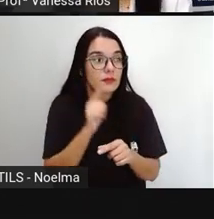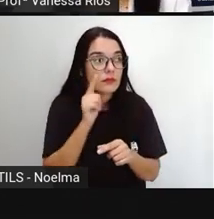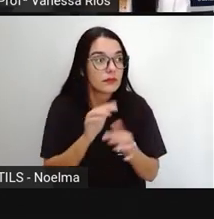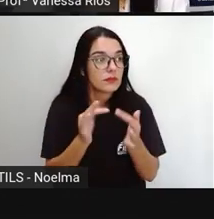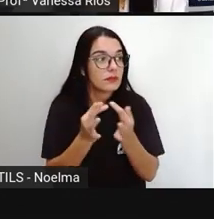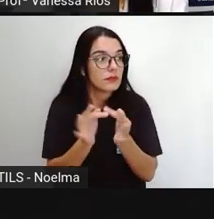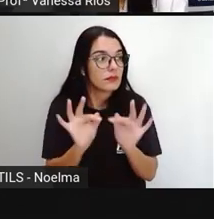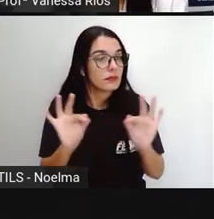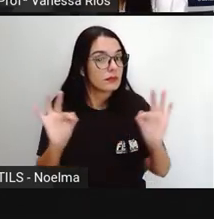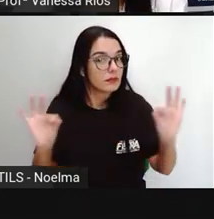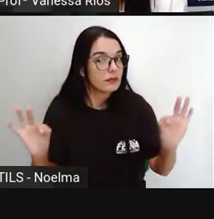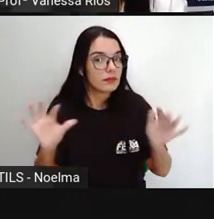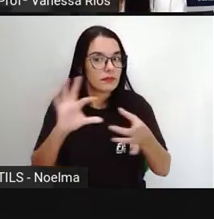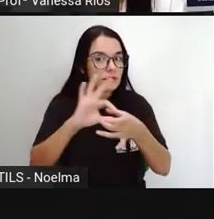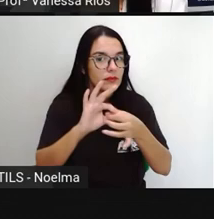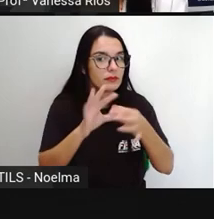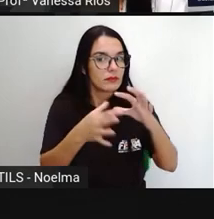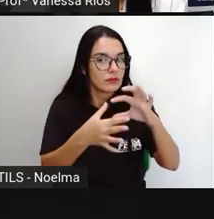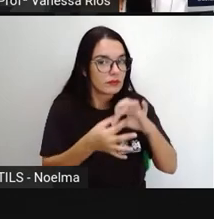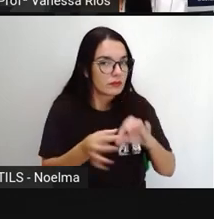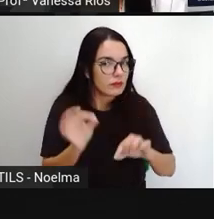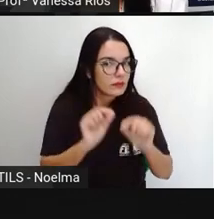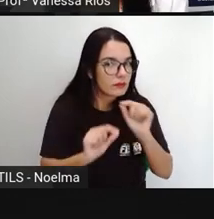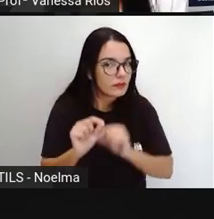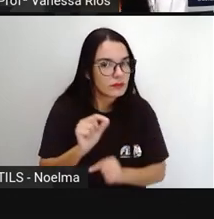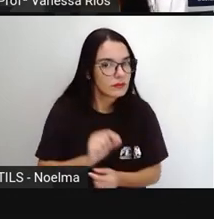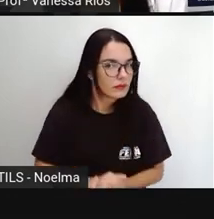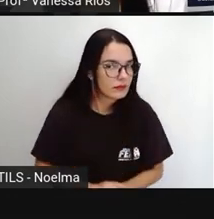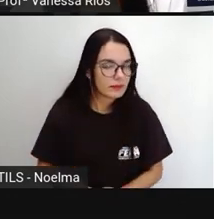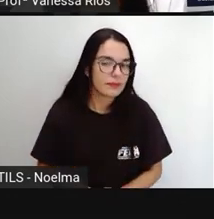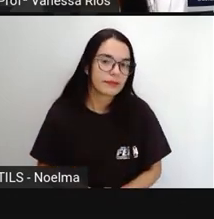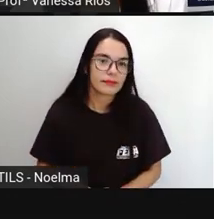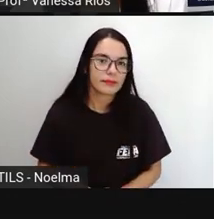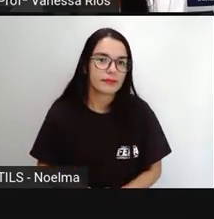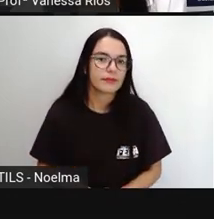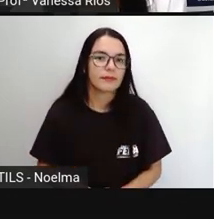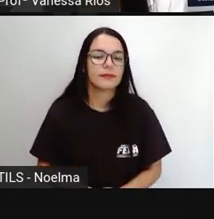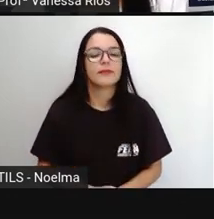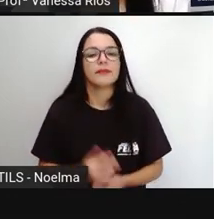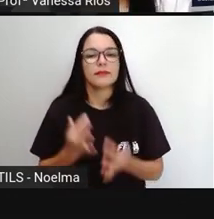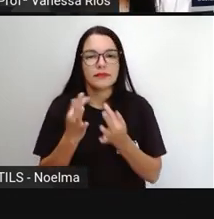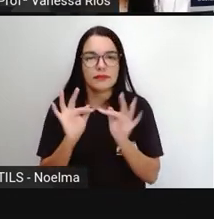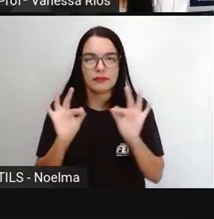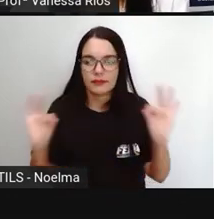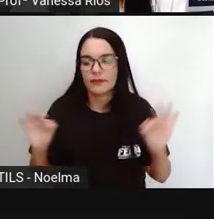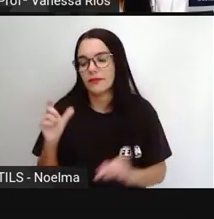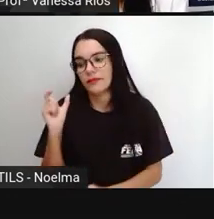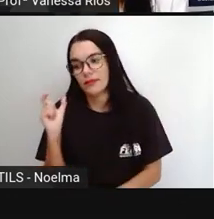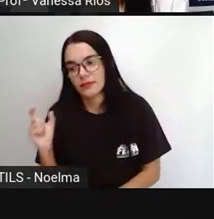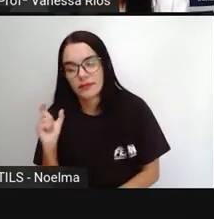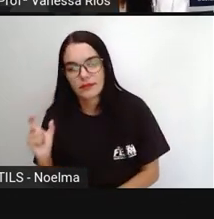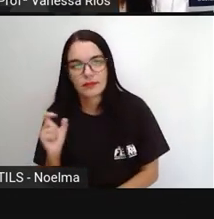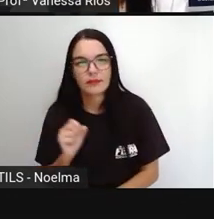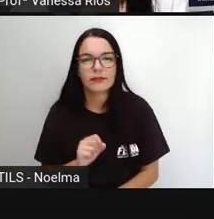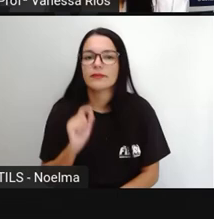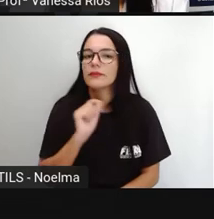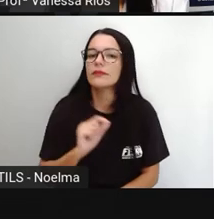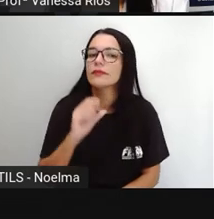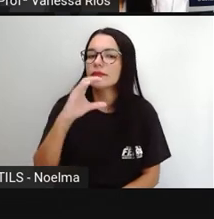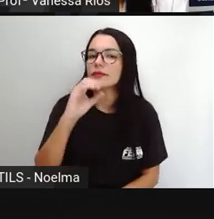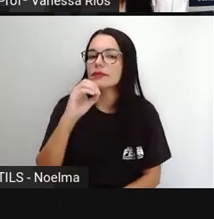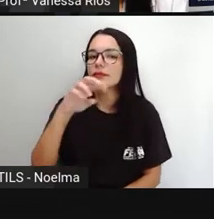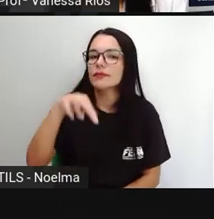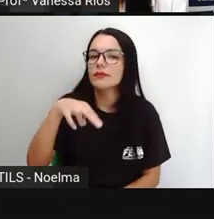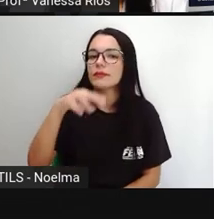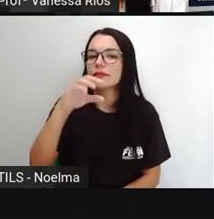Relacionando aí ao contexto das expressões utilizadas, né, ao contexto conotativo. E